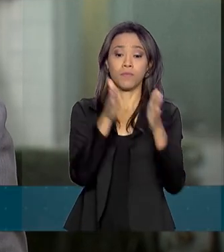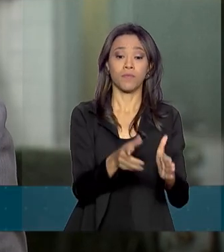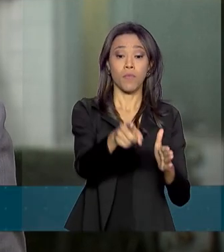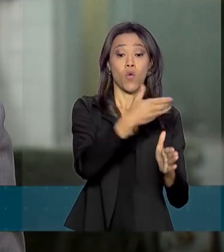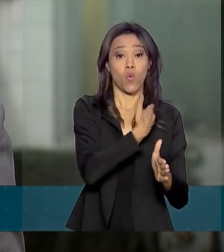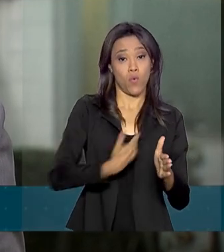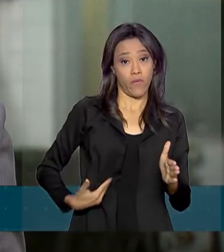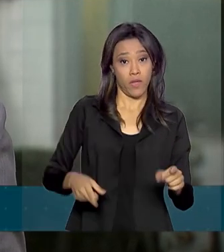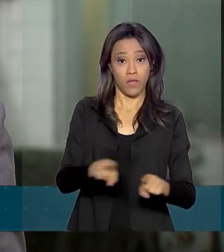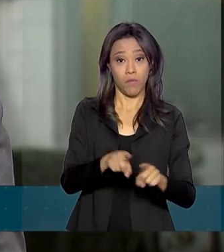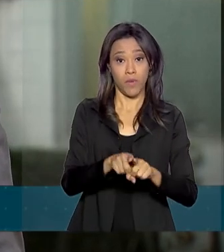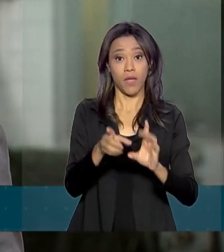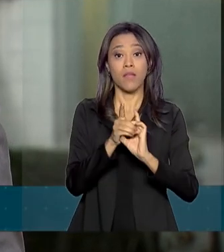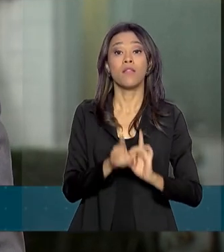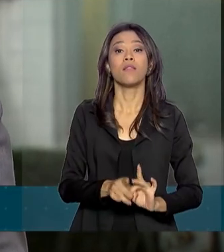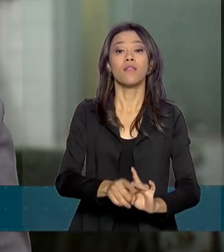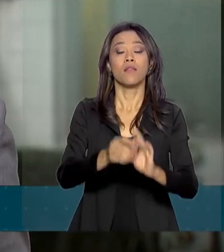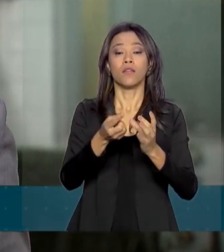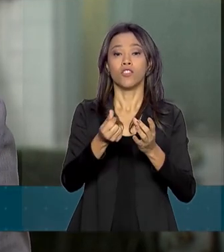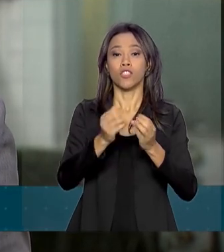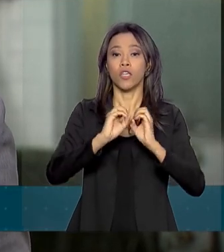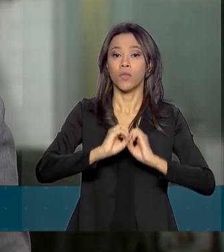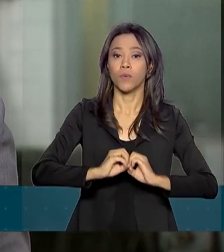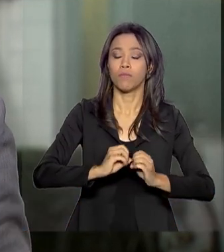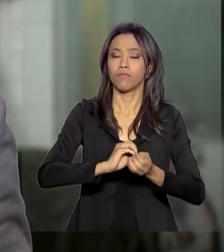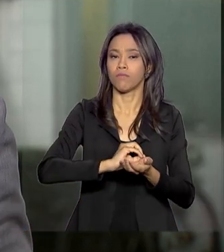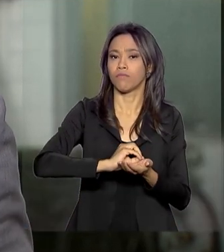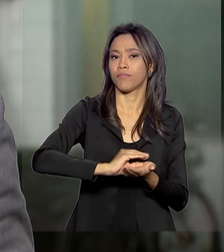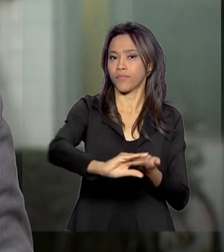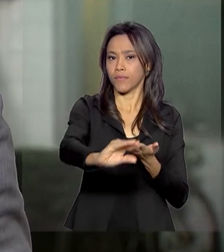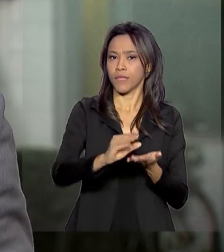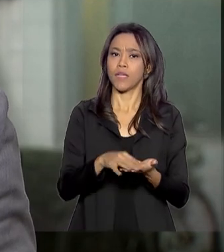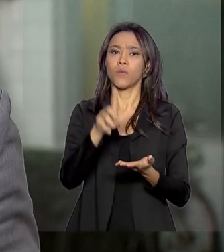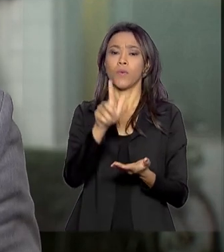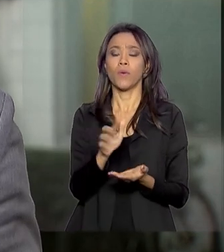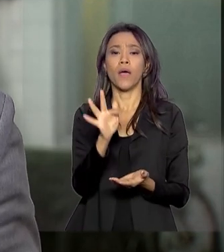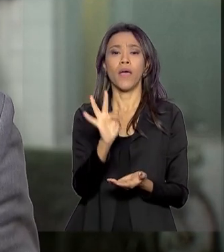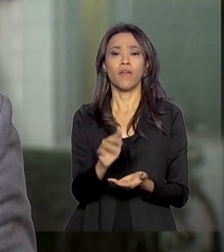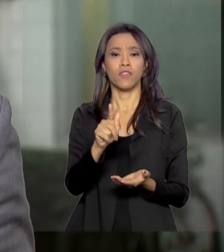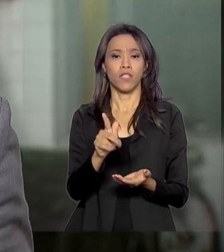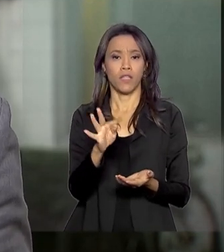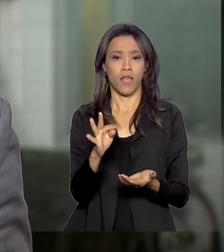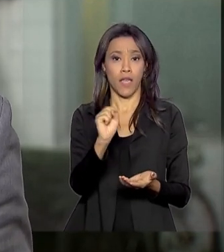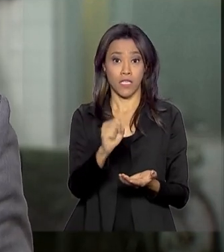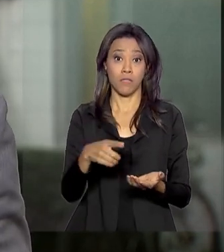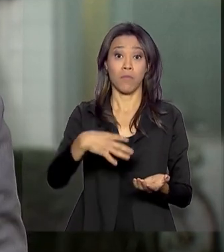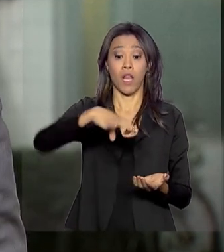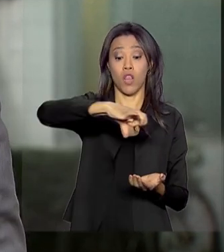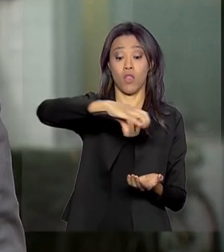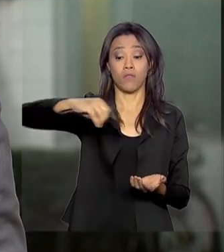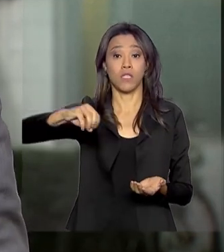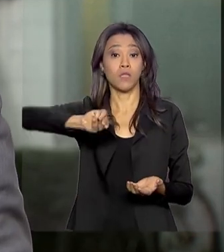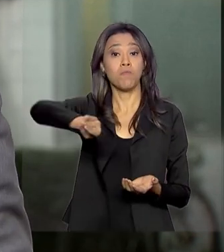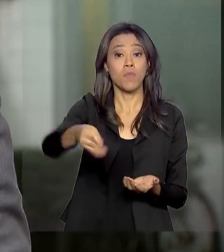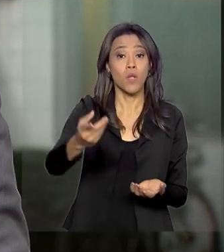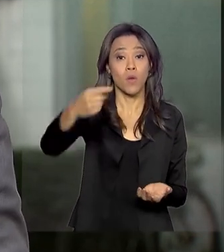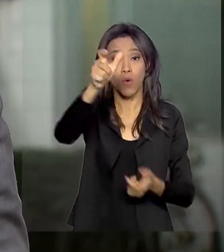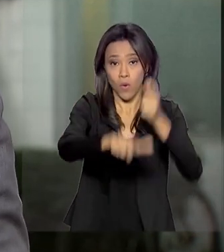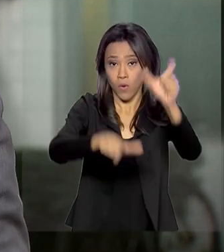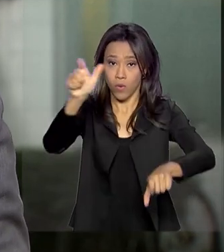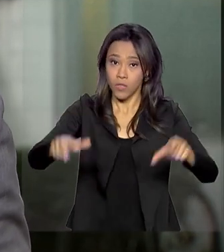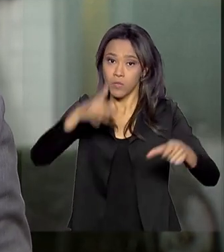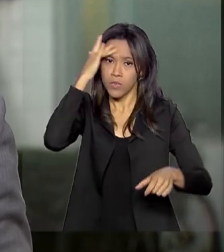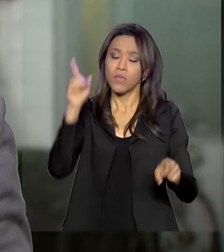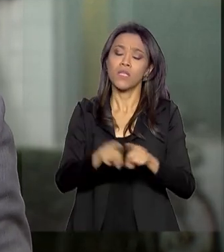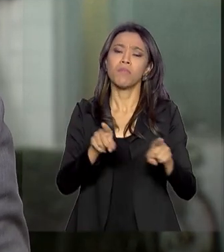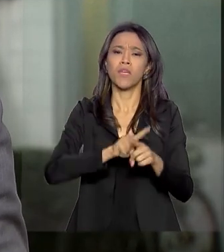também liberou os saques de contas ativas e inativas do FGTS para 96 milhões de brasileiros e digitalizou mais de 3 mil